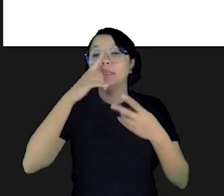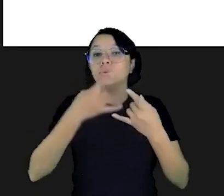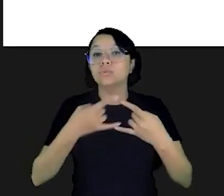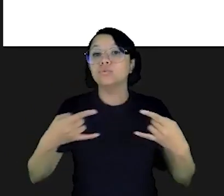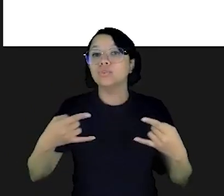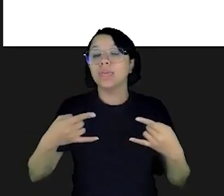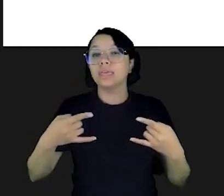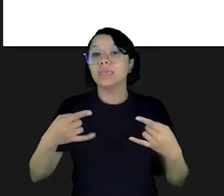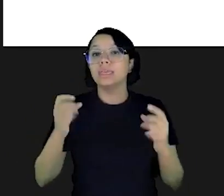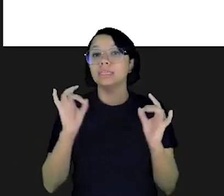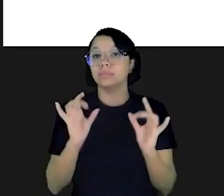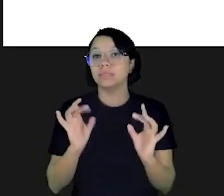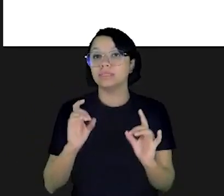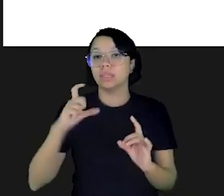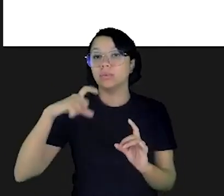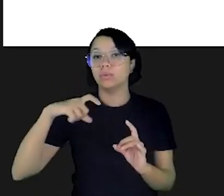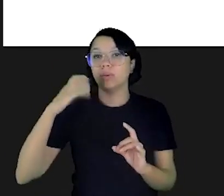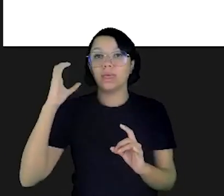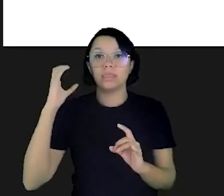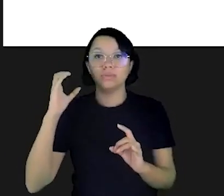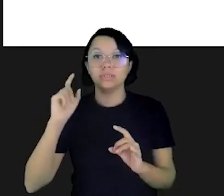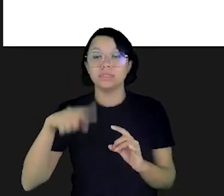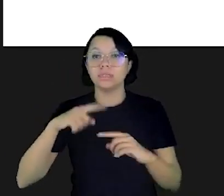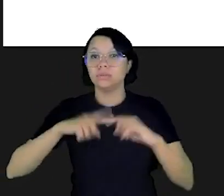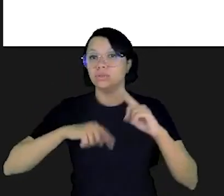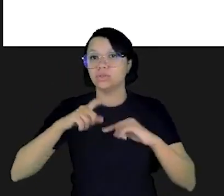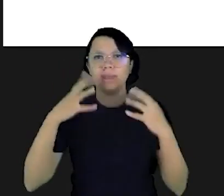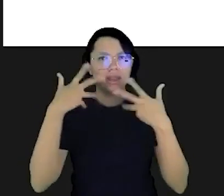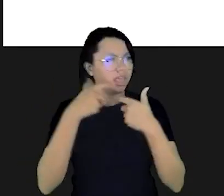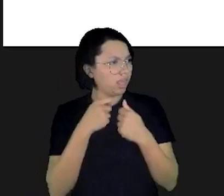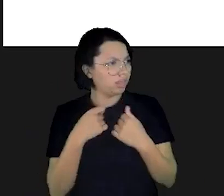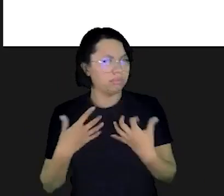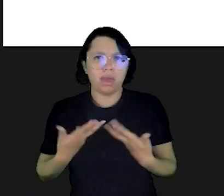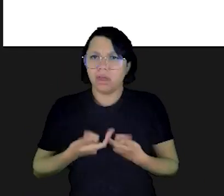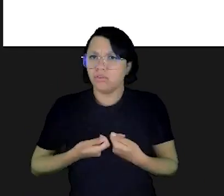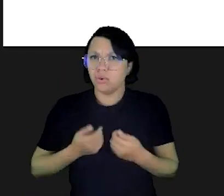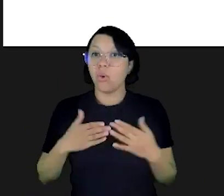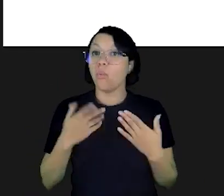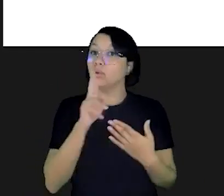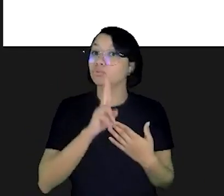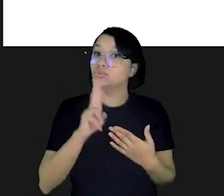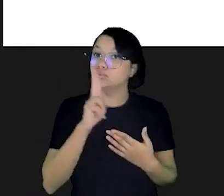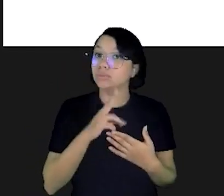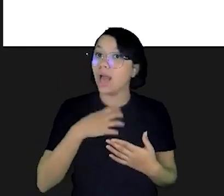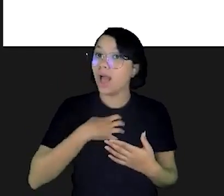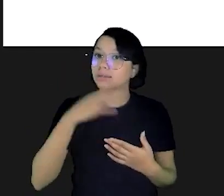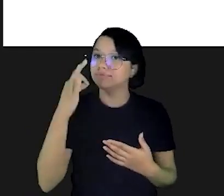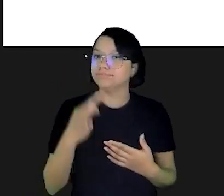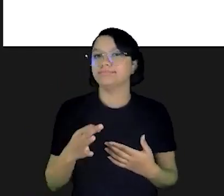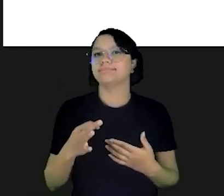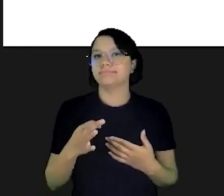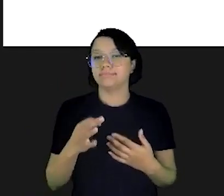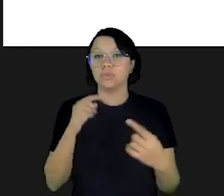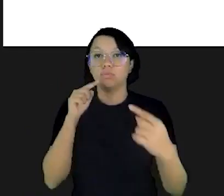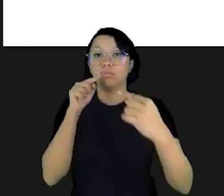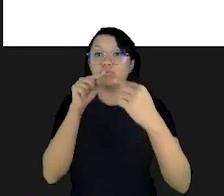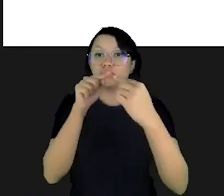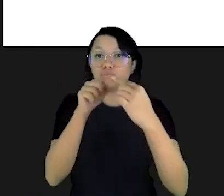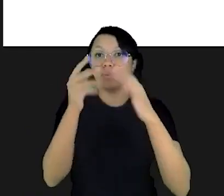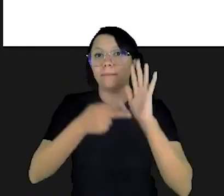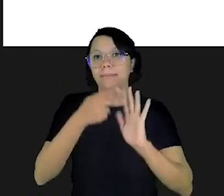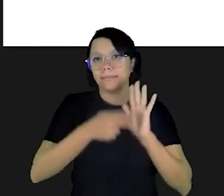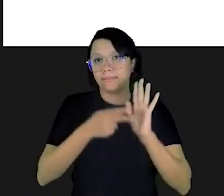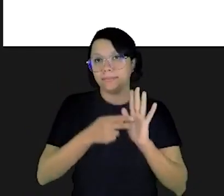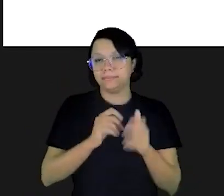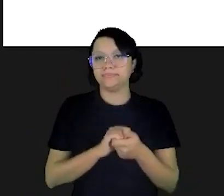estes são os dois grandes perigos do cheque especial e do cartão de crédito que são instrumentos lindos maravilhosos quando usados